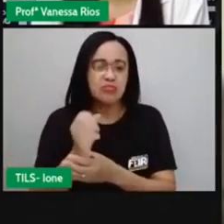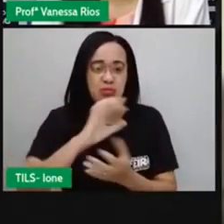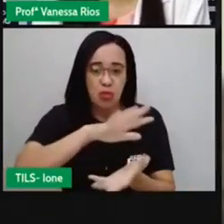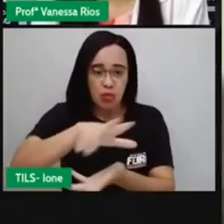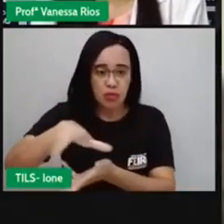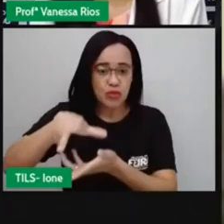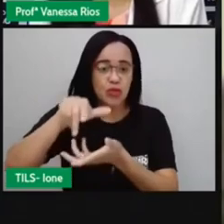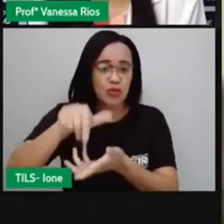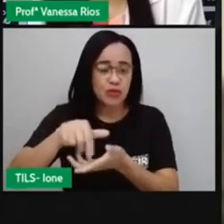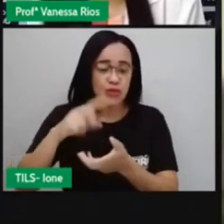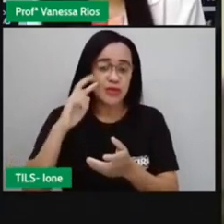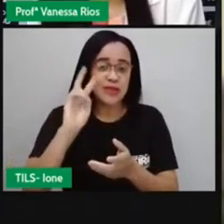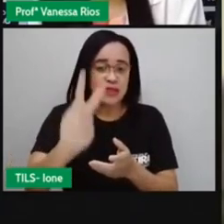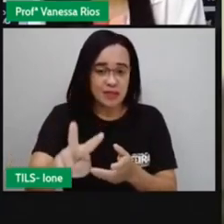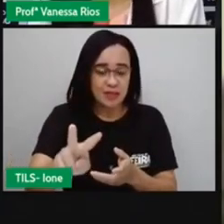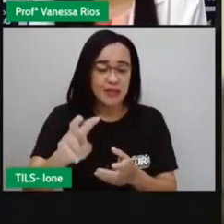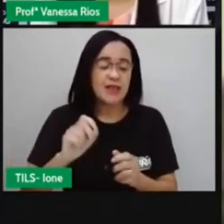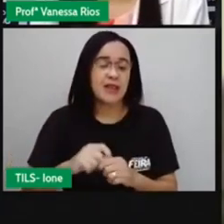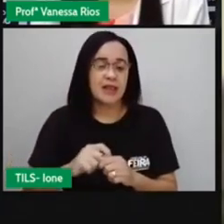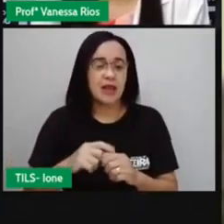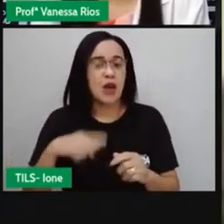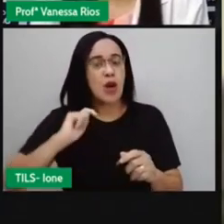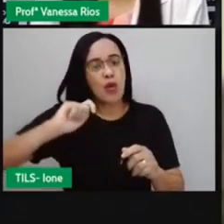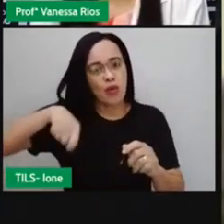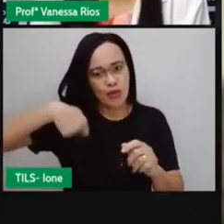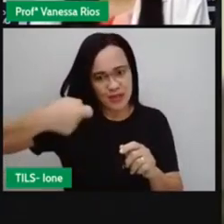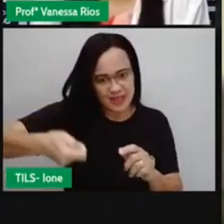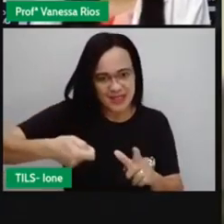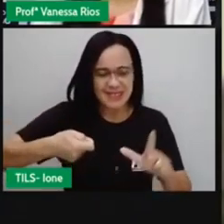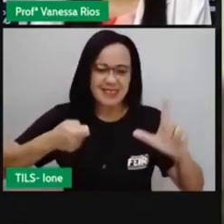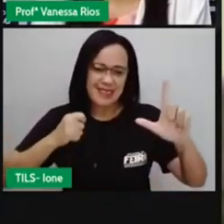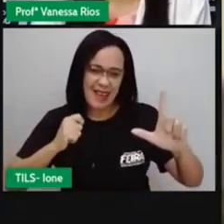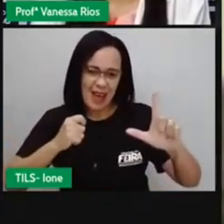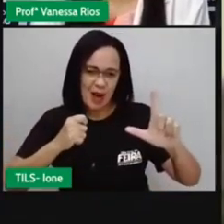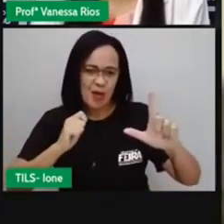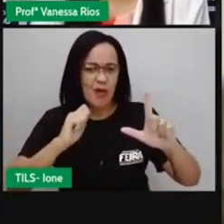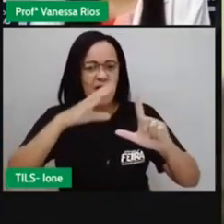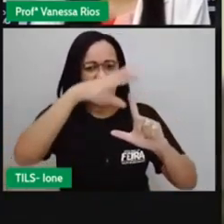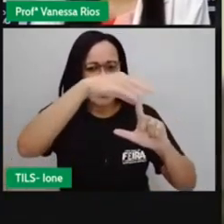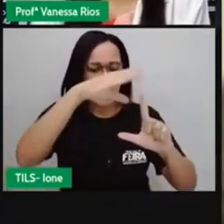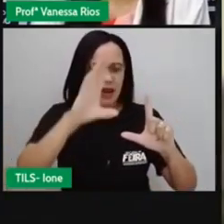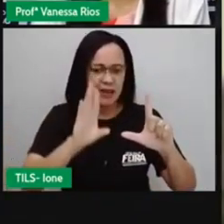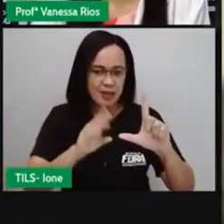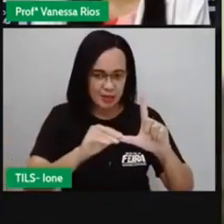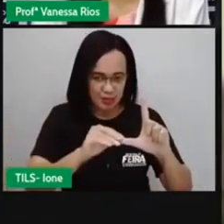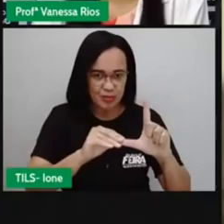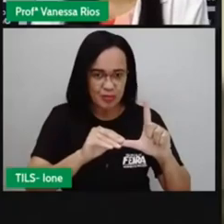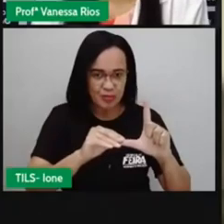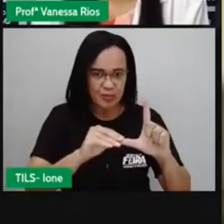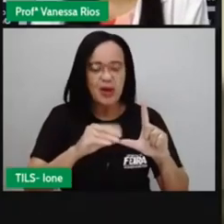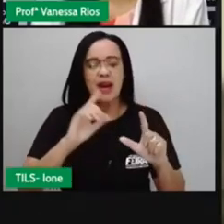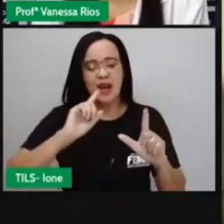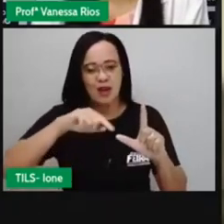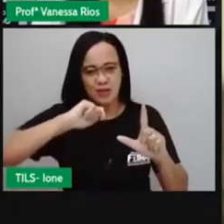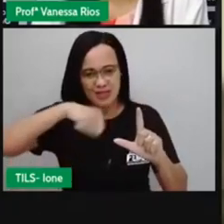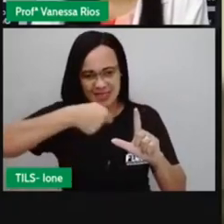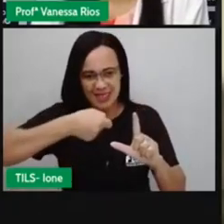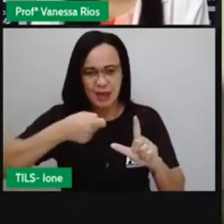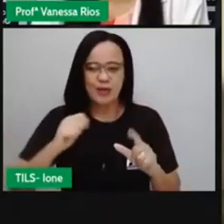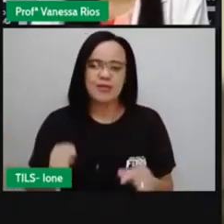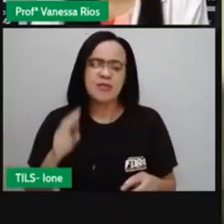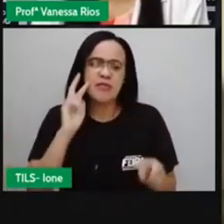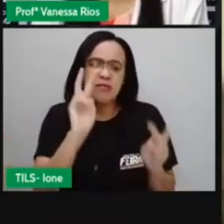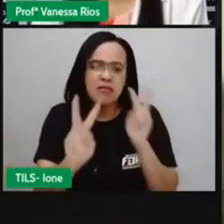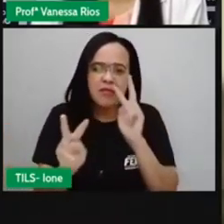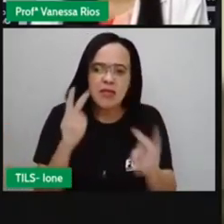E aí, como nossa leitura do dia, a Pró trouxe justamente alguns cartuns pra gente observar, né?